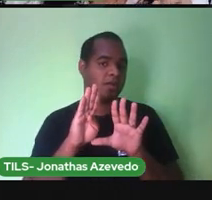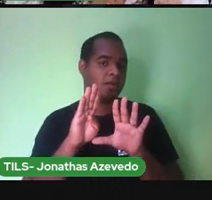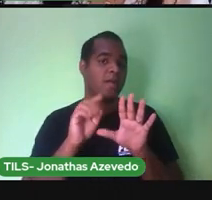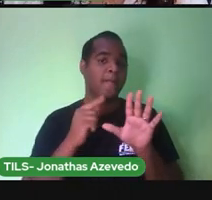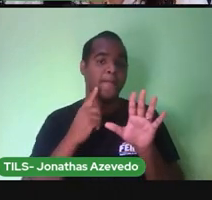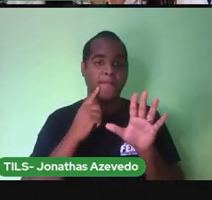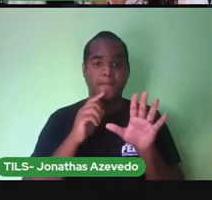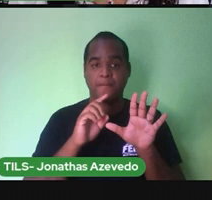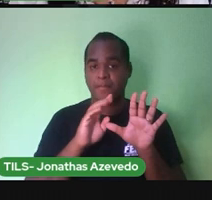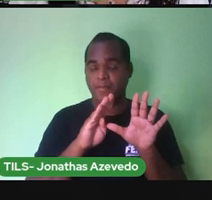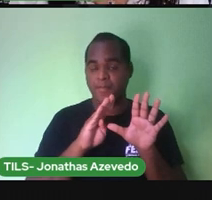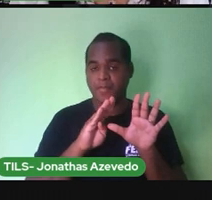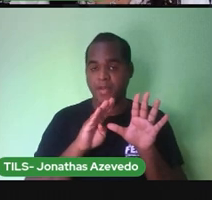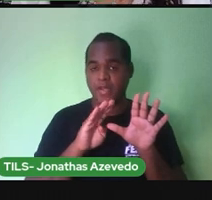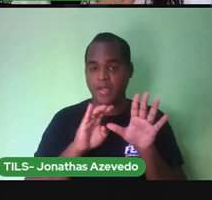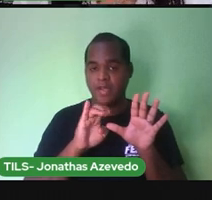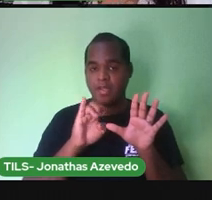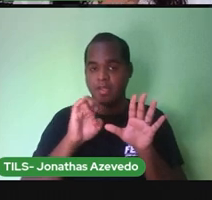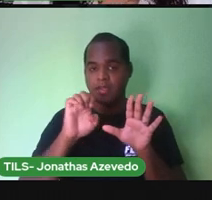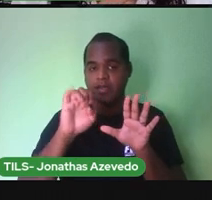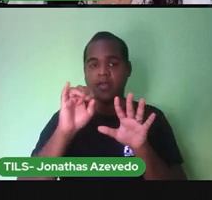Olha